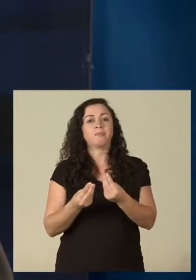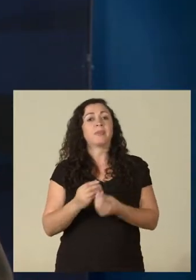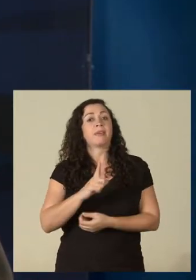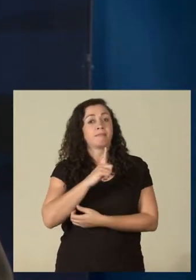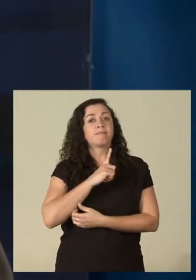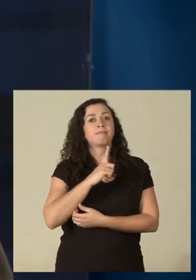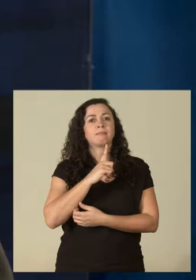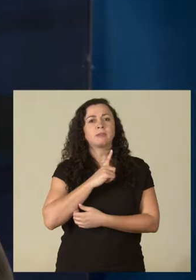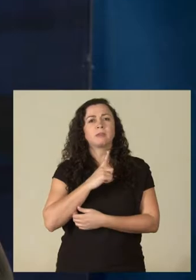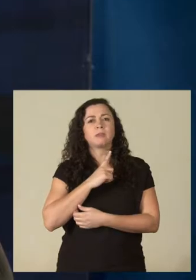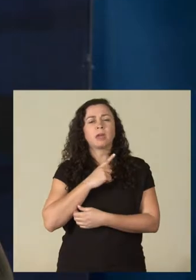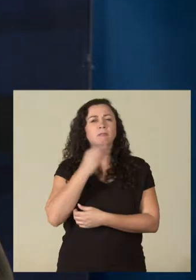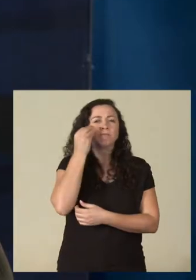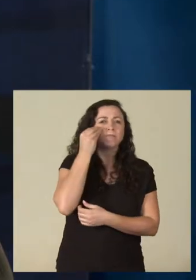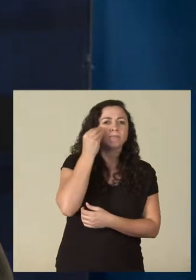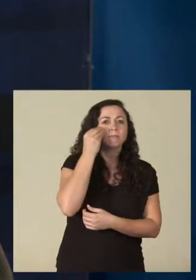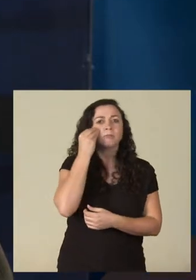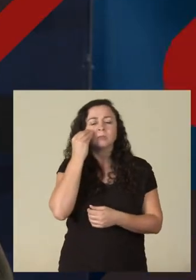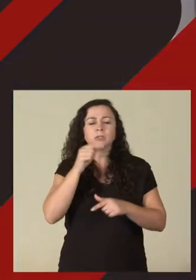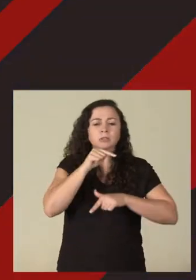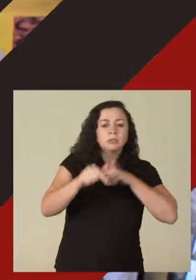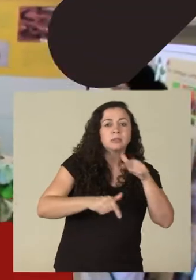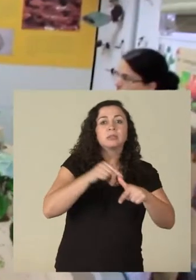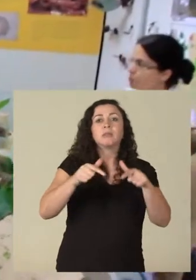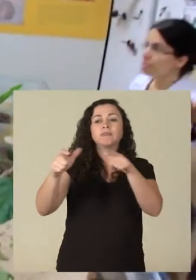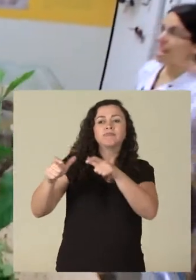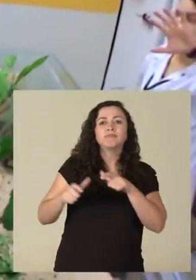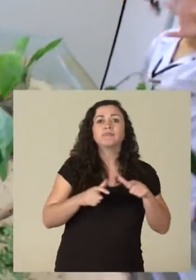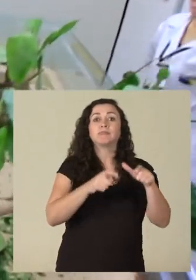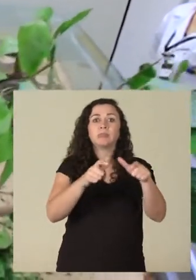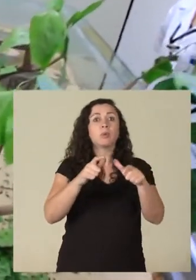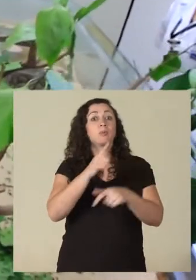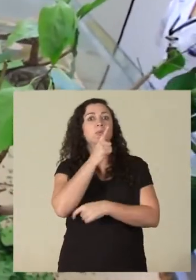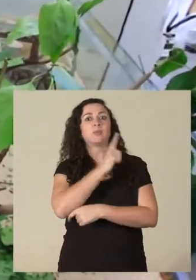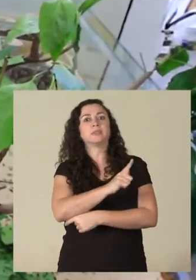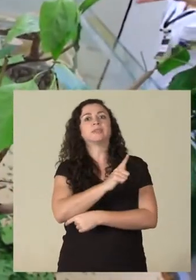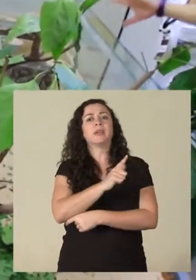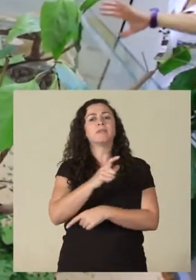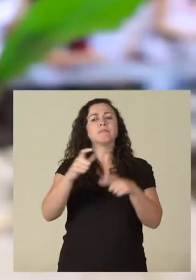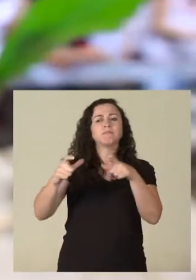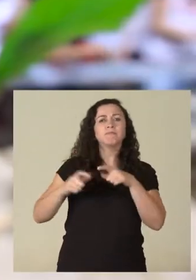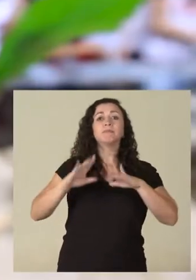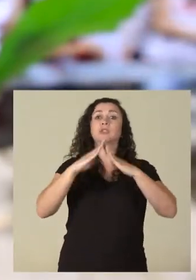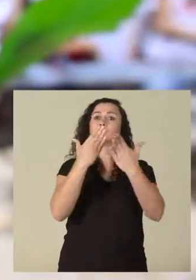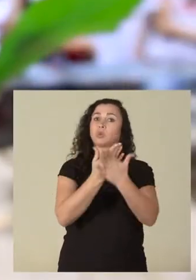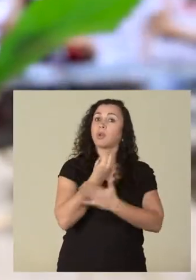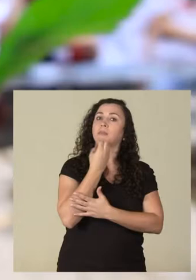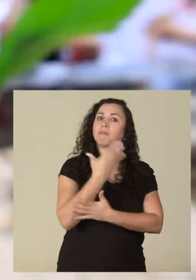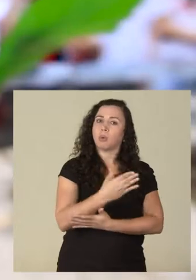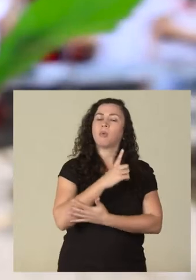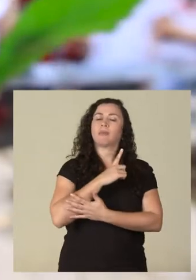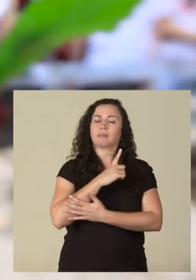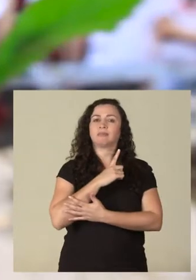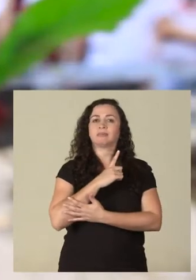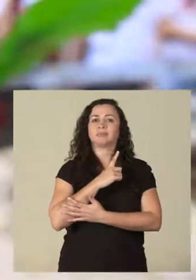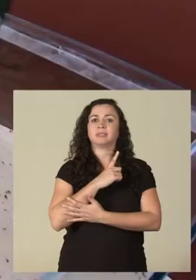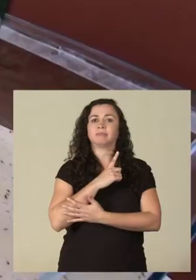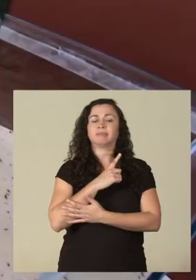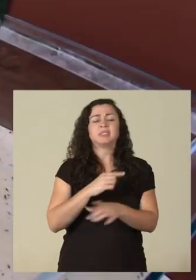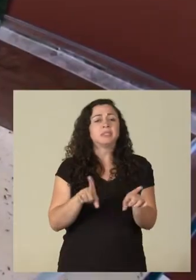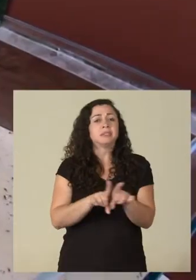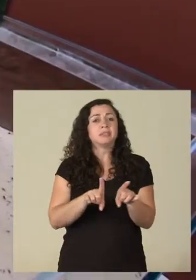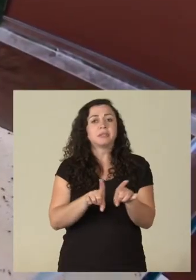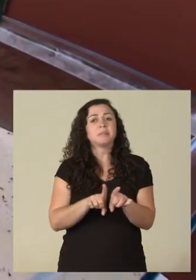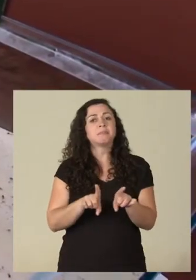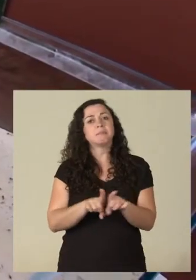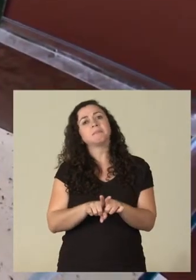eles têm, sim, uma procura e têm um mercado de trabalho bastante garantido em boas escolas de